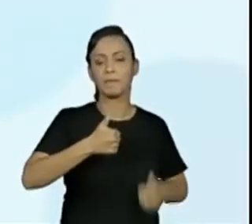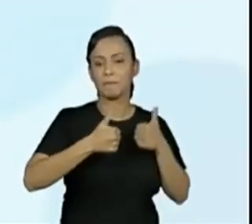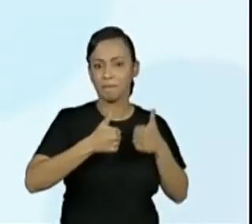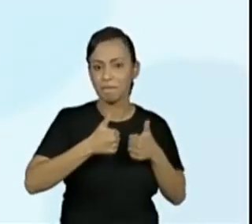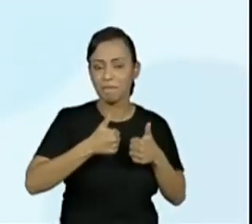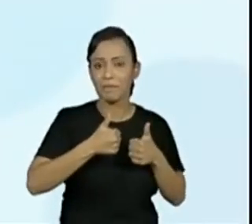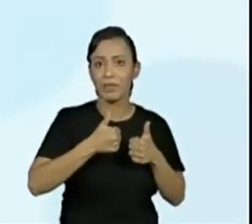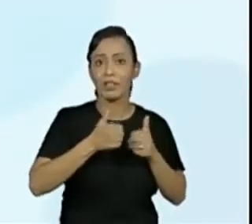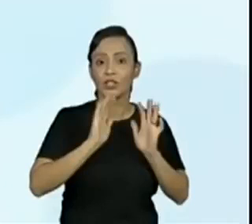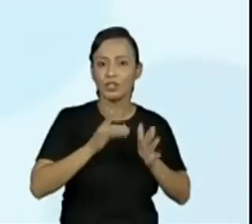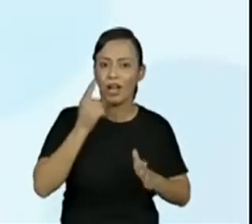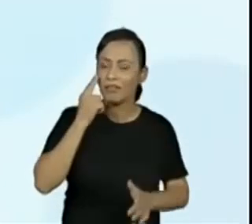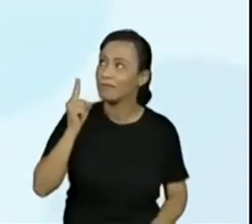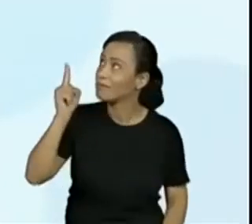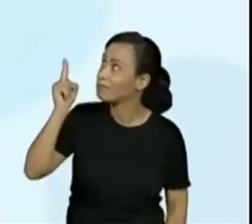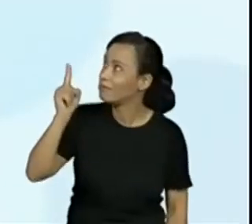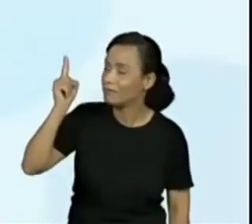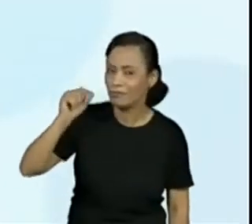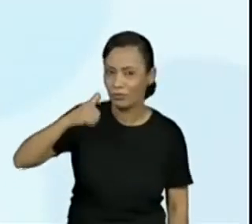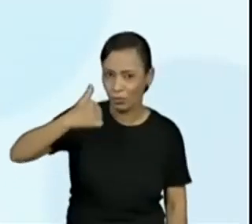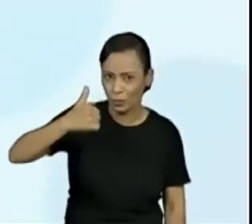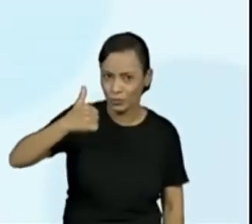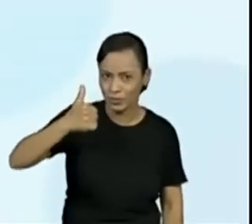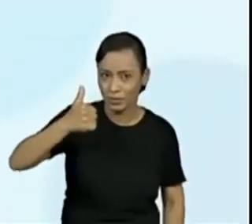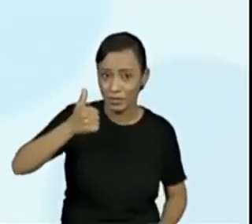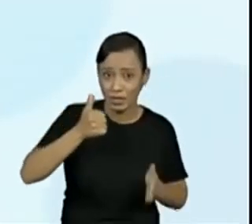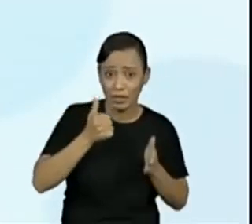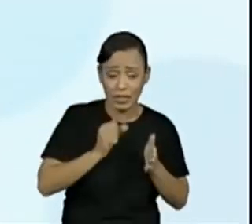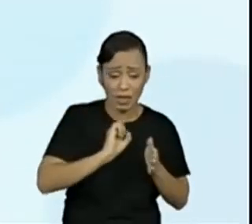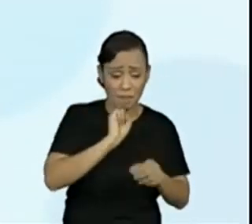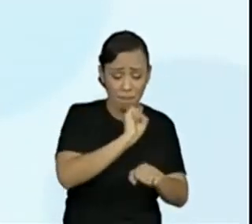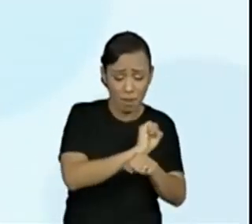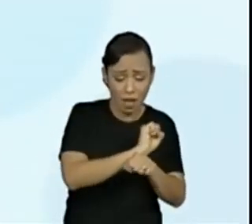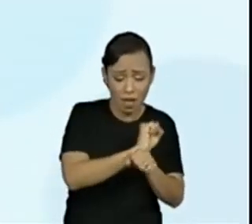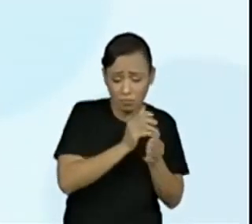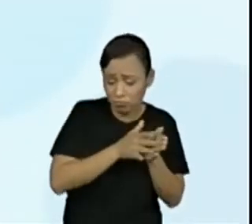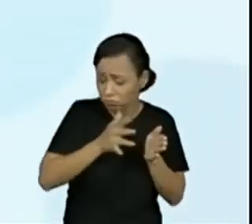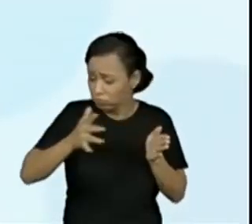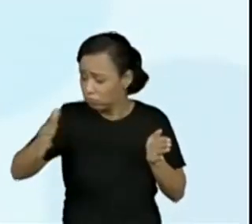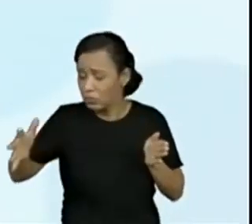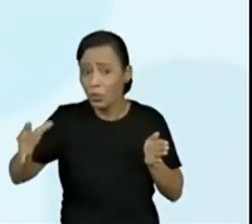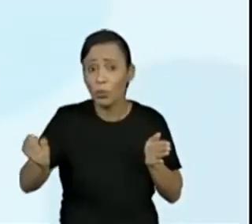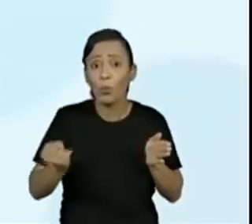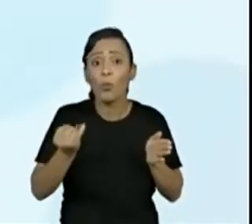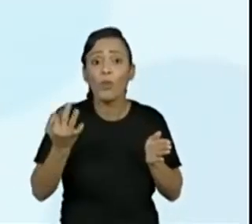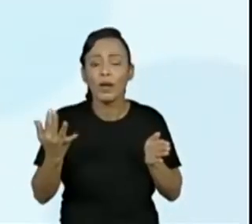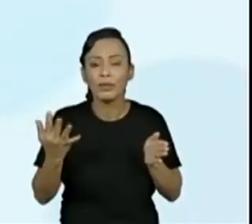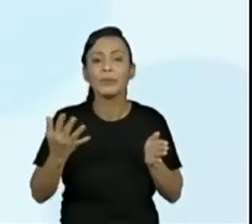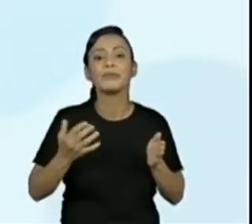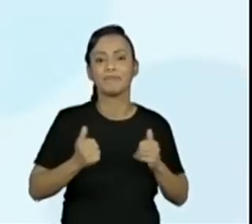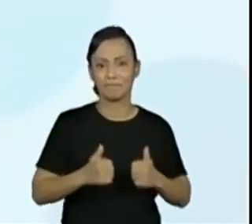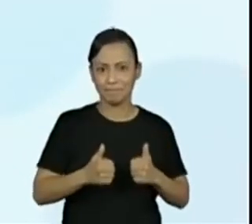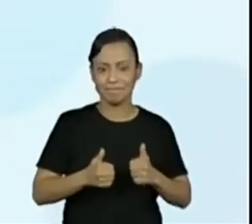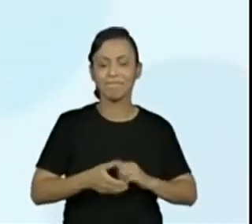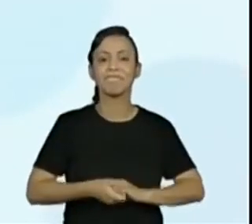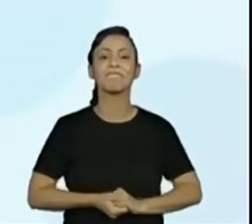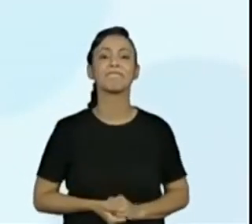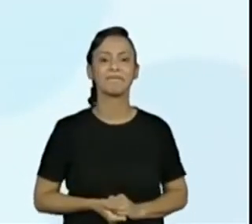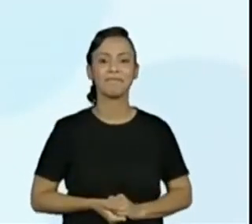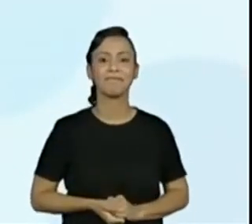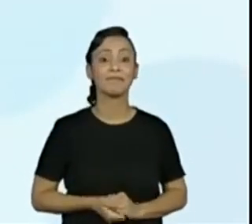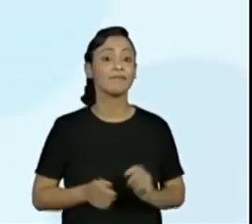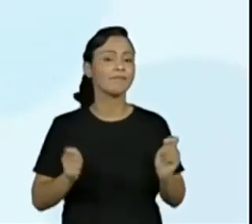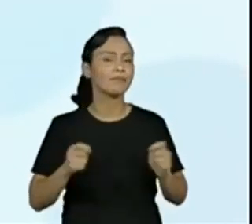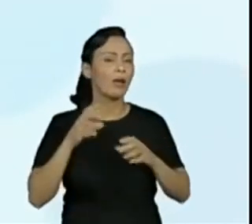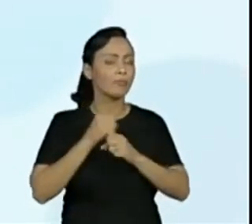a gente já tem no nosso quadro. Agora, vamos contar para frente, professora? Contar treze para frente? Pode ser também. Que